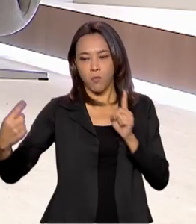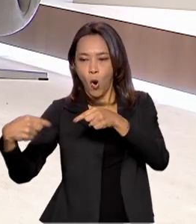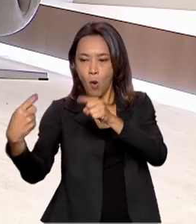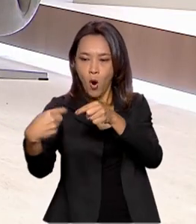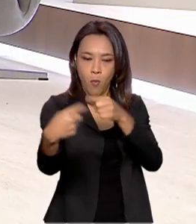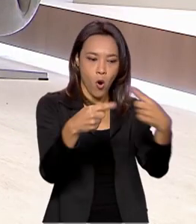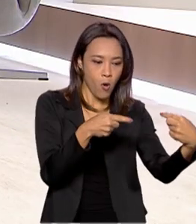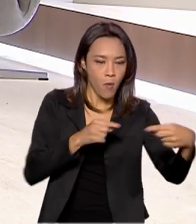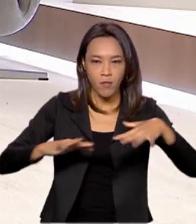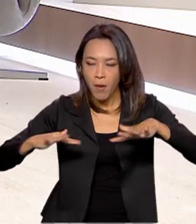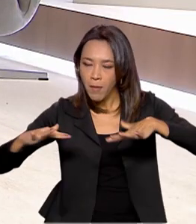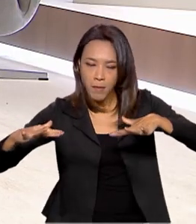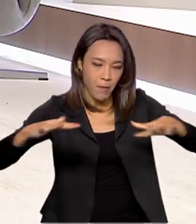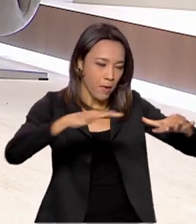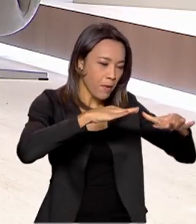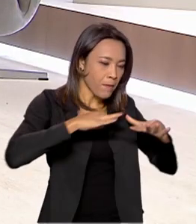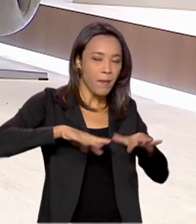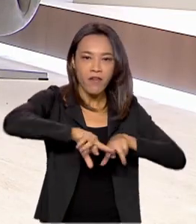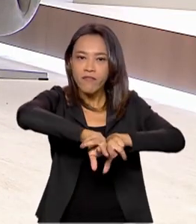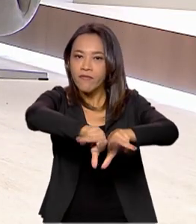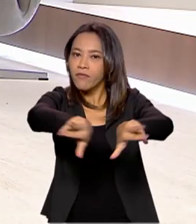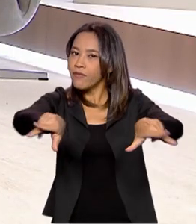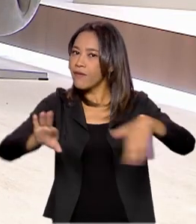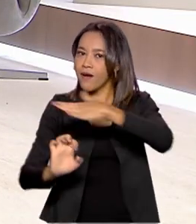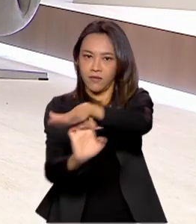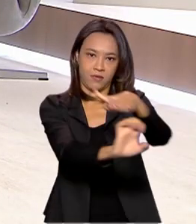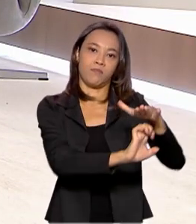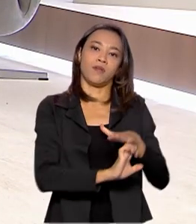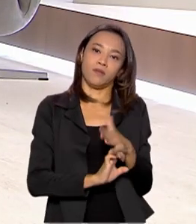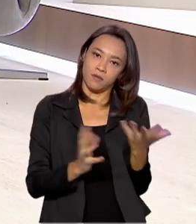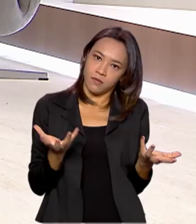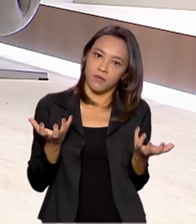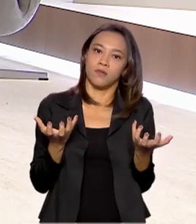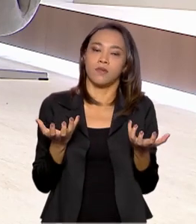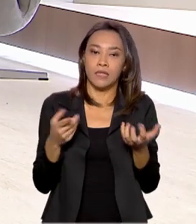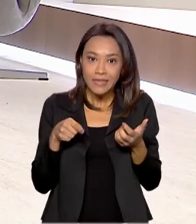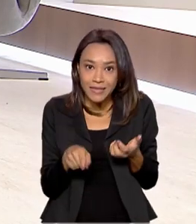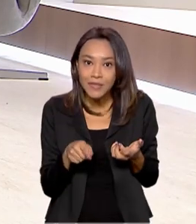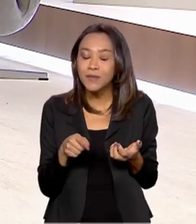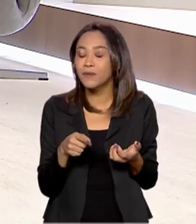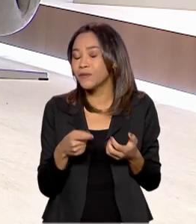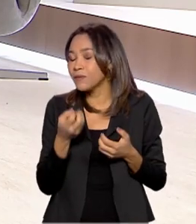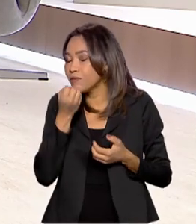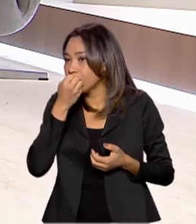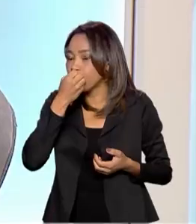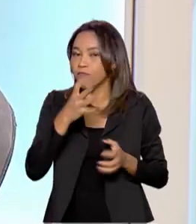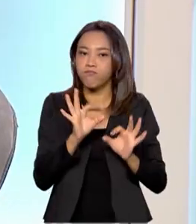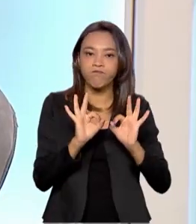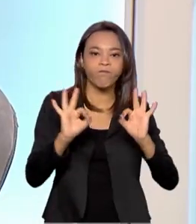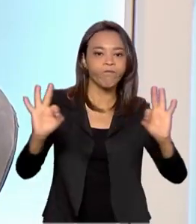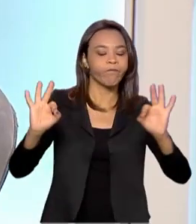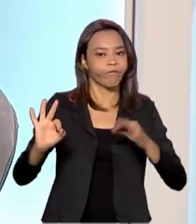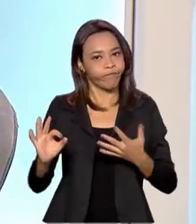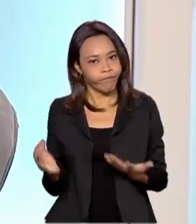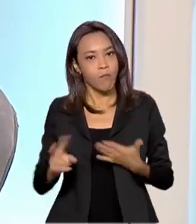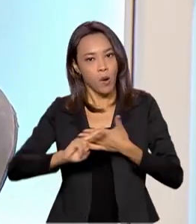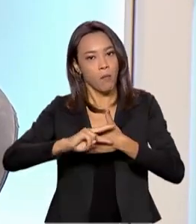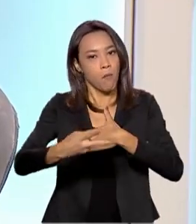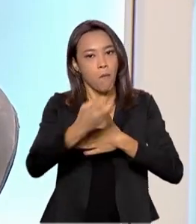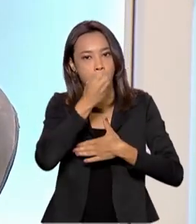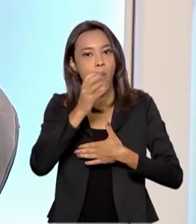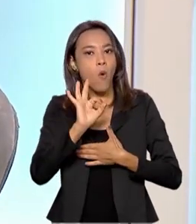maior dinamismo, maior pluralidade de agentes, e, claro, isso traz benefícios para o consumidor brasileiro. Essa